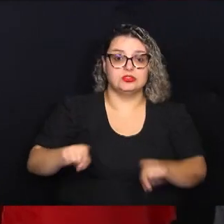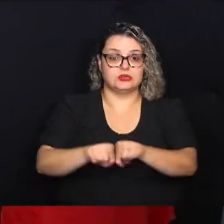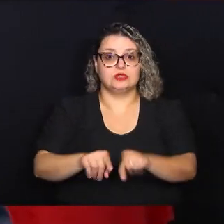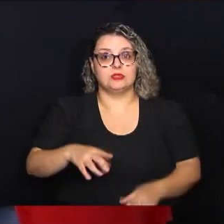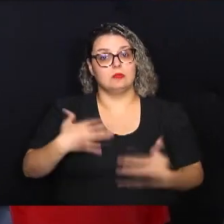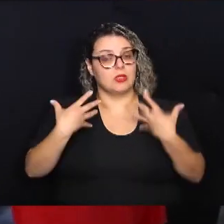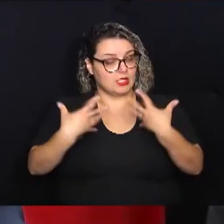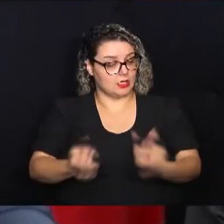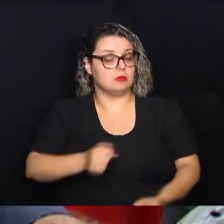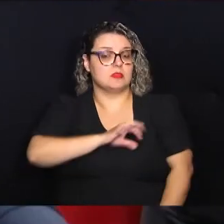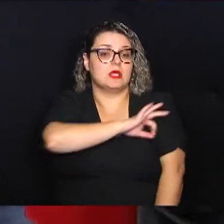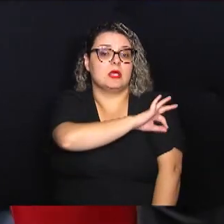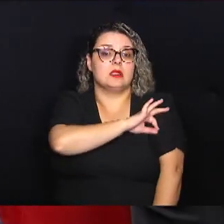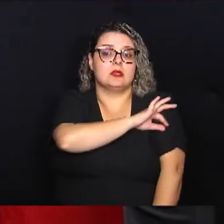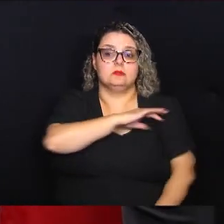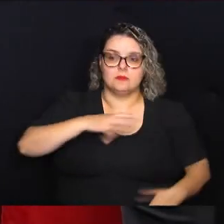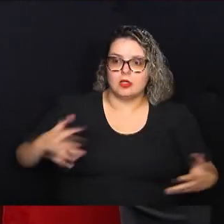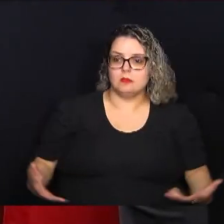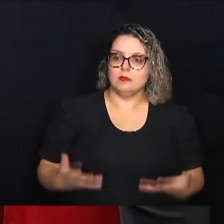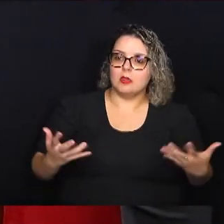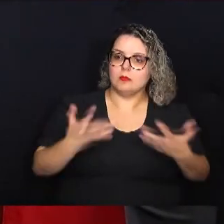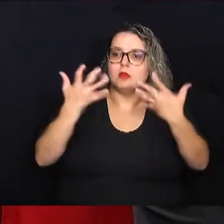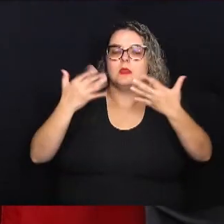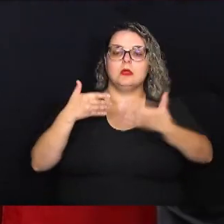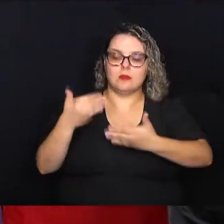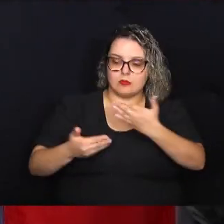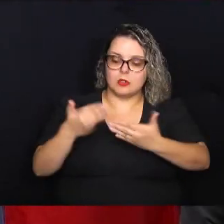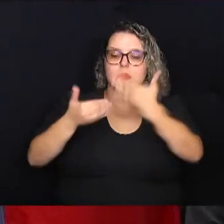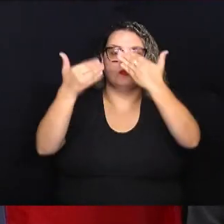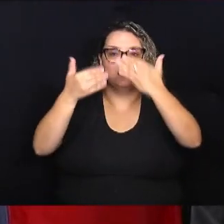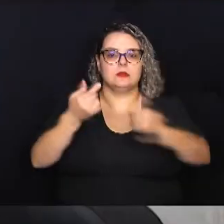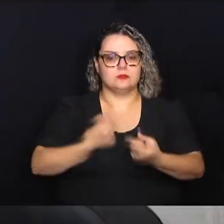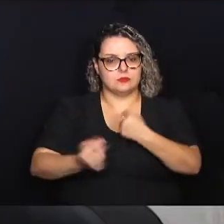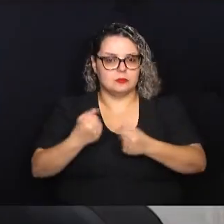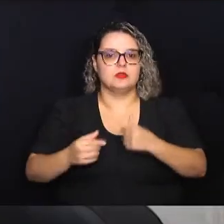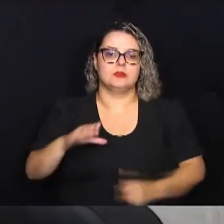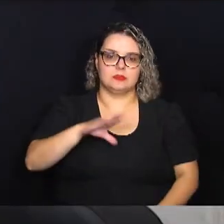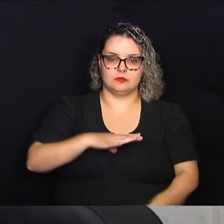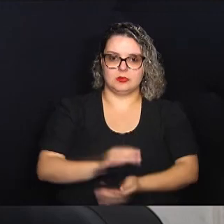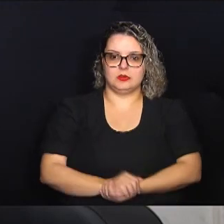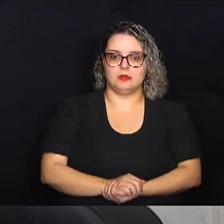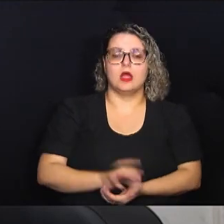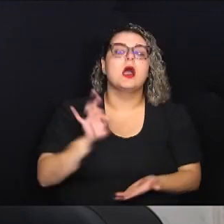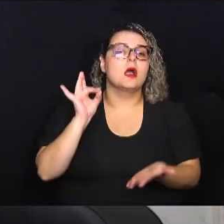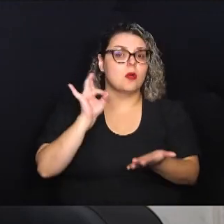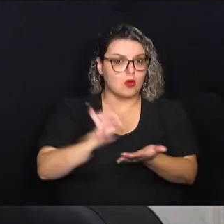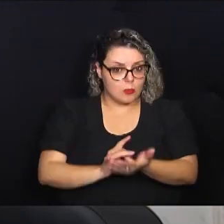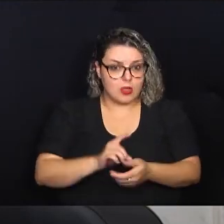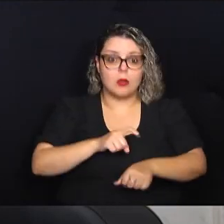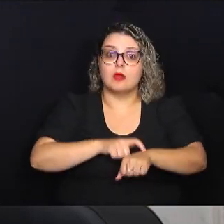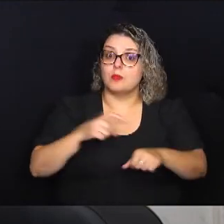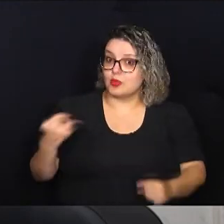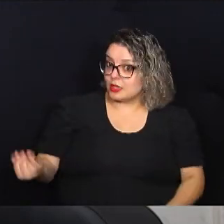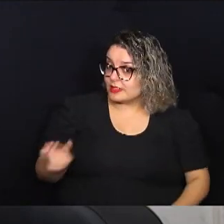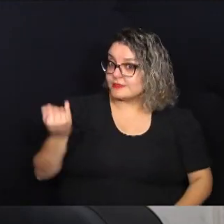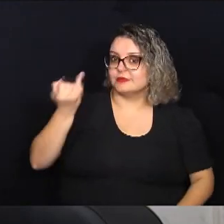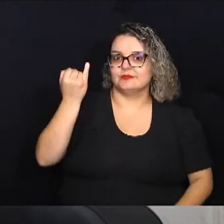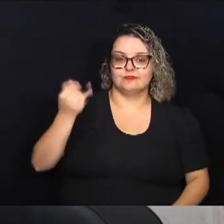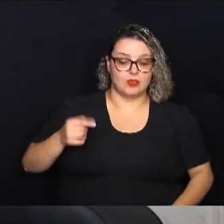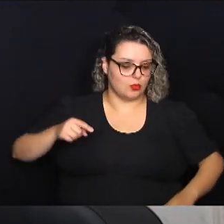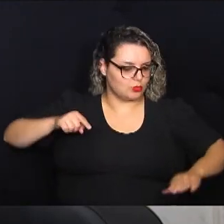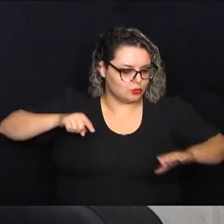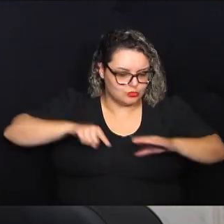Prefeitura, alavancando também o processo de desenvolvimento econômico da cidade. Realmente, hoje é um momento muito importante, é um grande